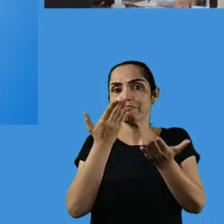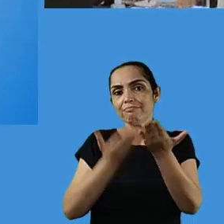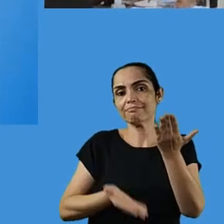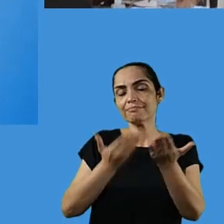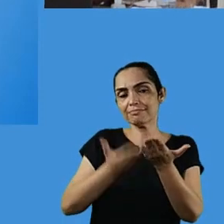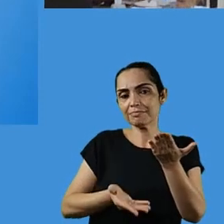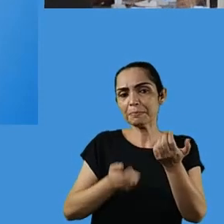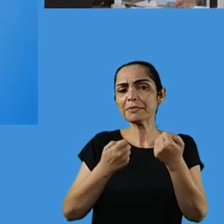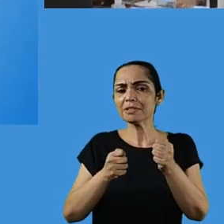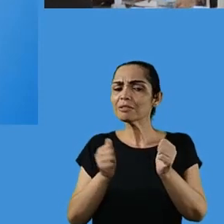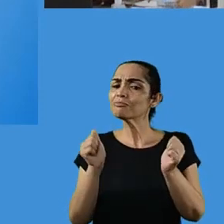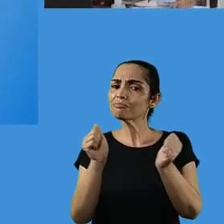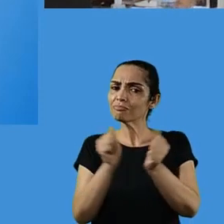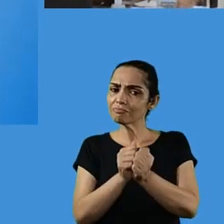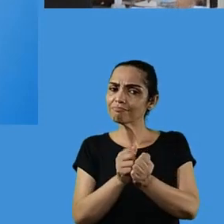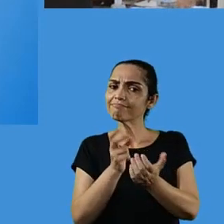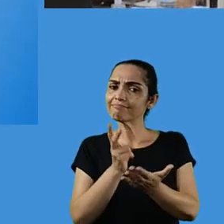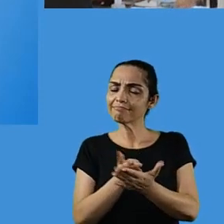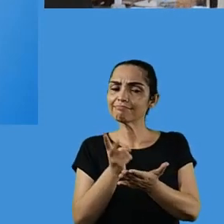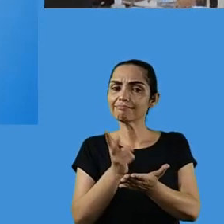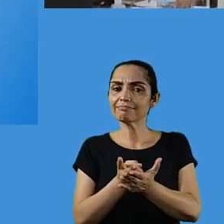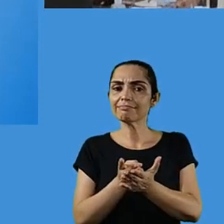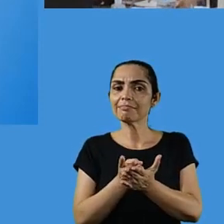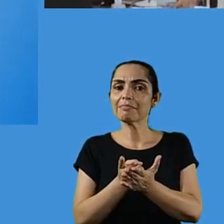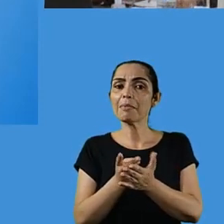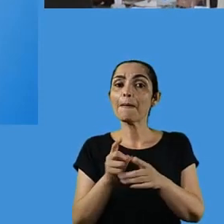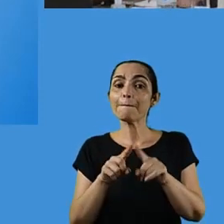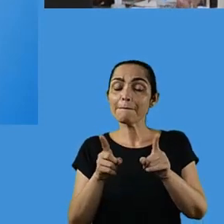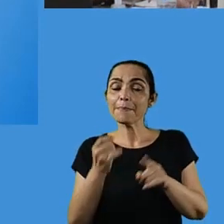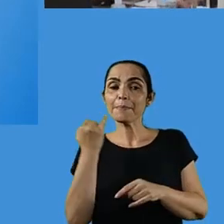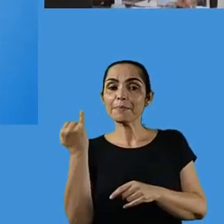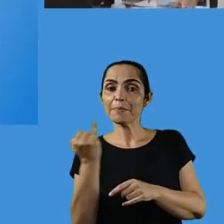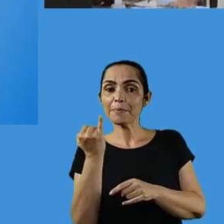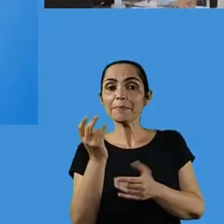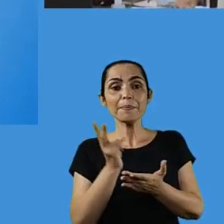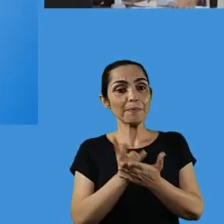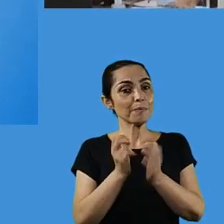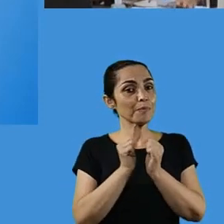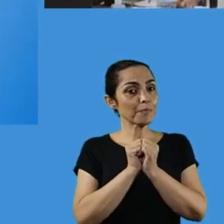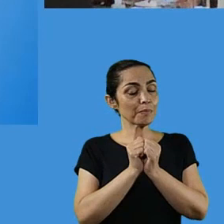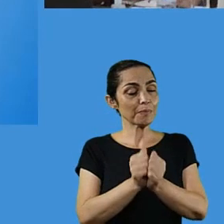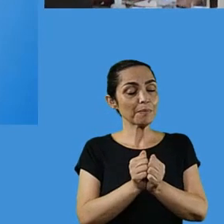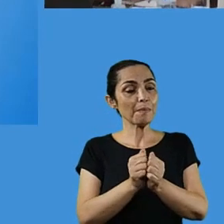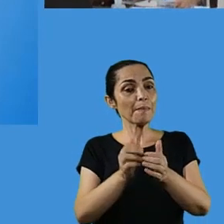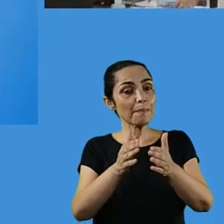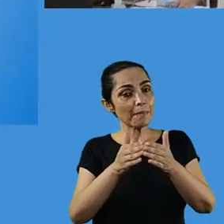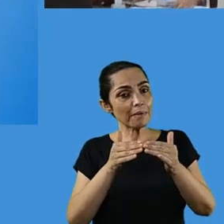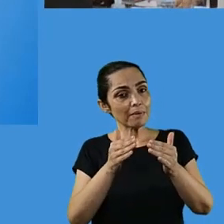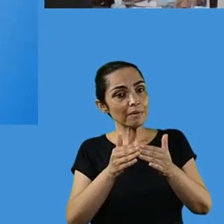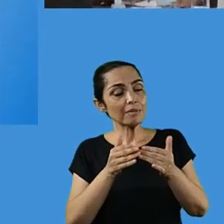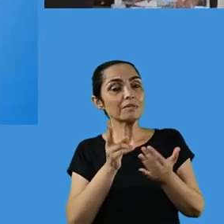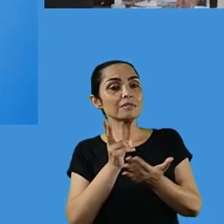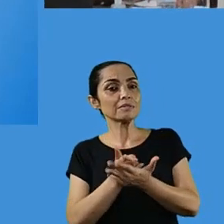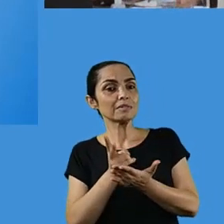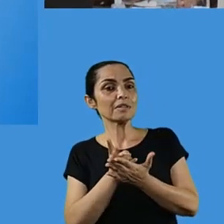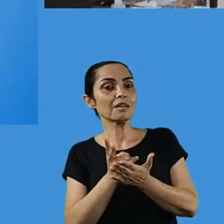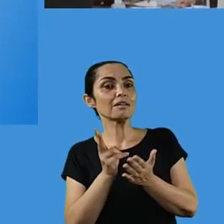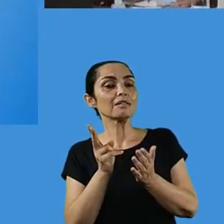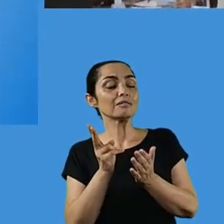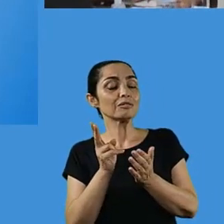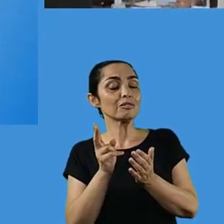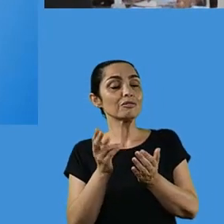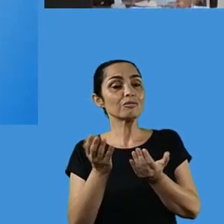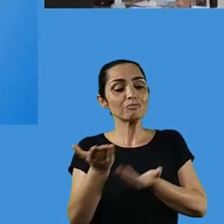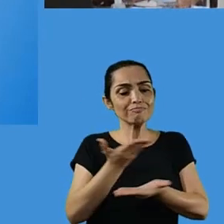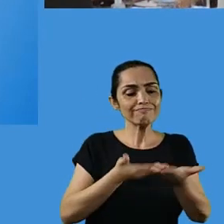configurações, mas ela precisa. E aí, a gente solicita muito que vocês façam manutenção, intensifiquem